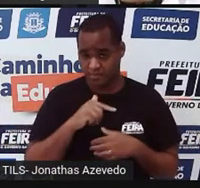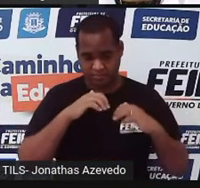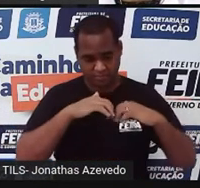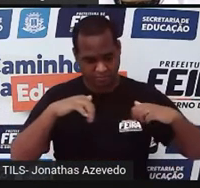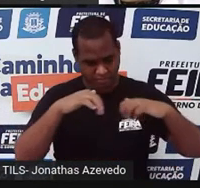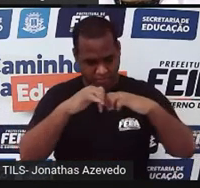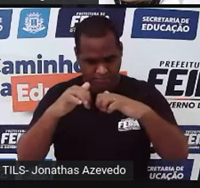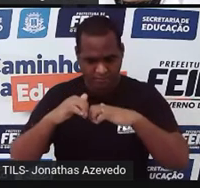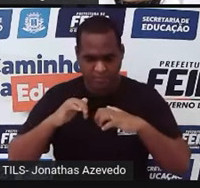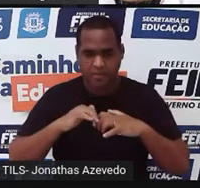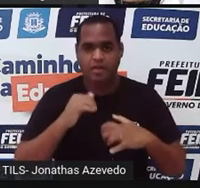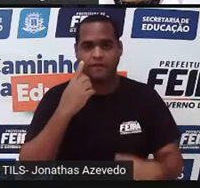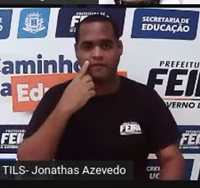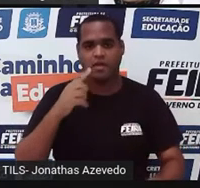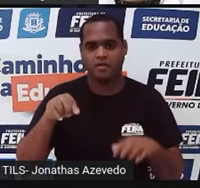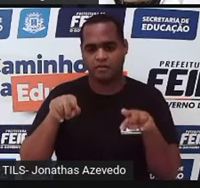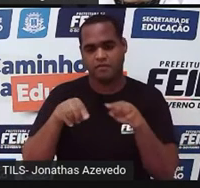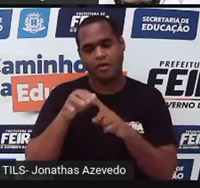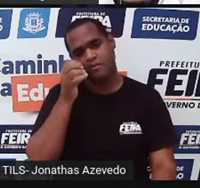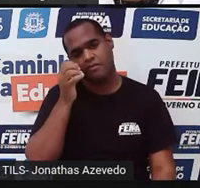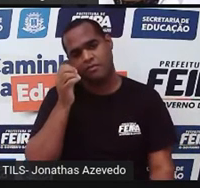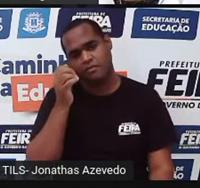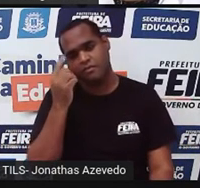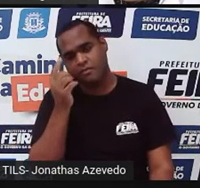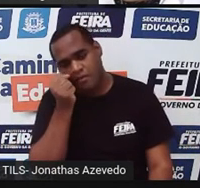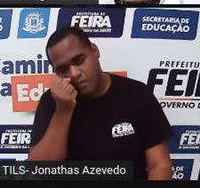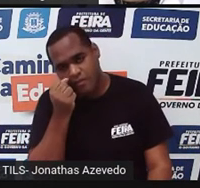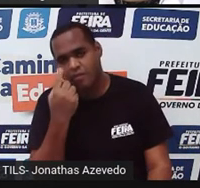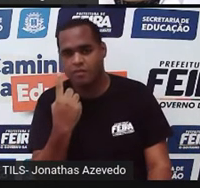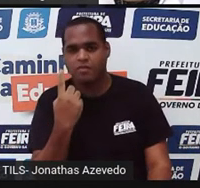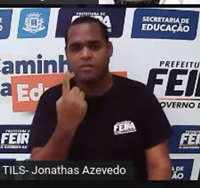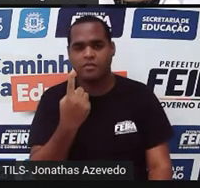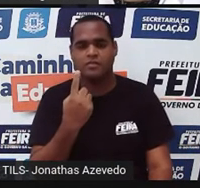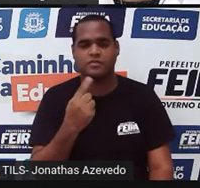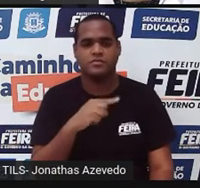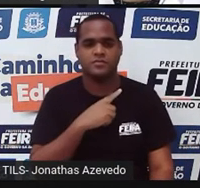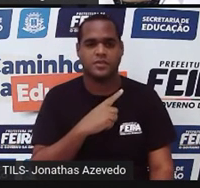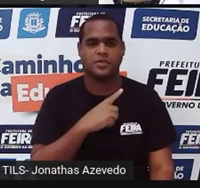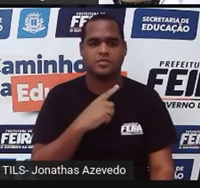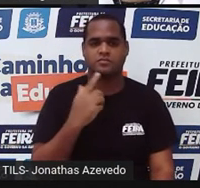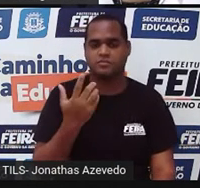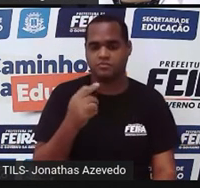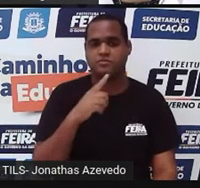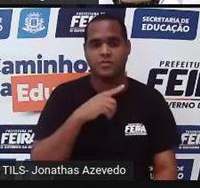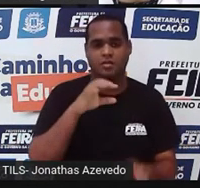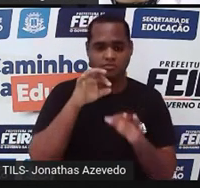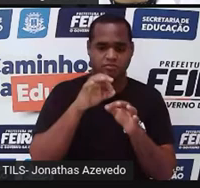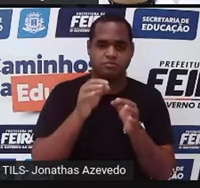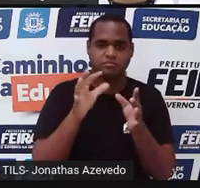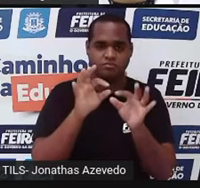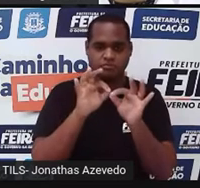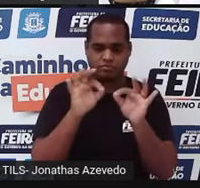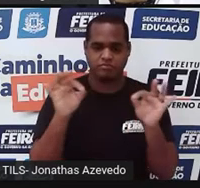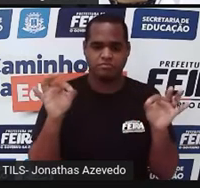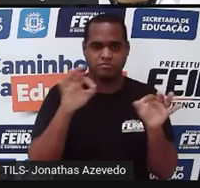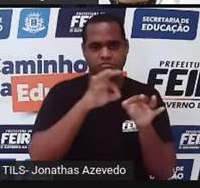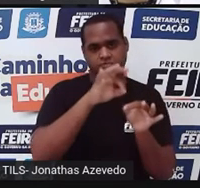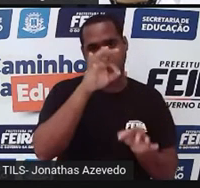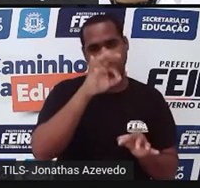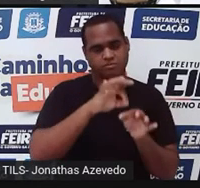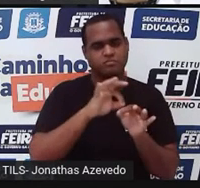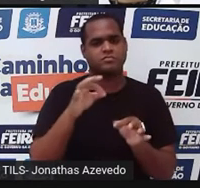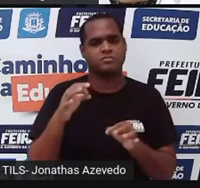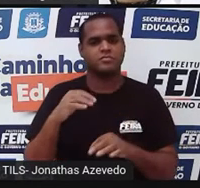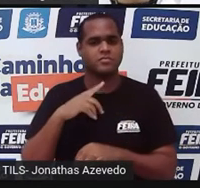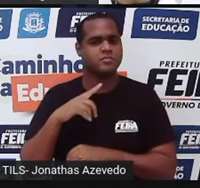cômodos, a gente vê que o quarto 1 é um retângulo que tem lá o seu comprimento e a sua altura. O quarto